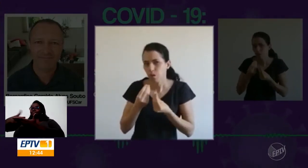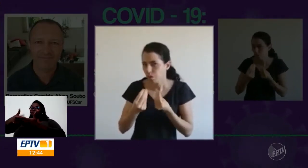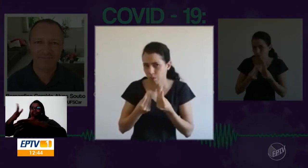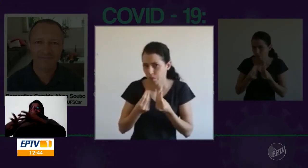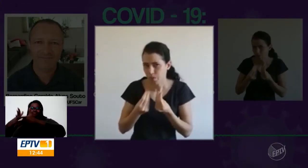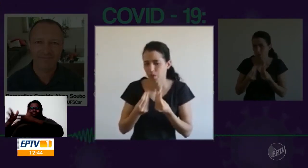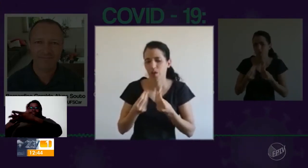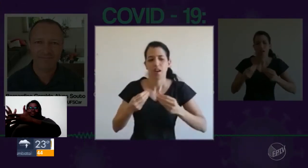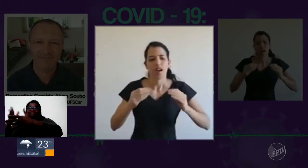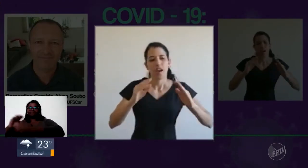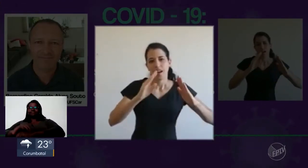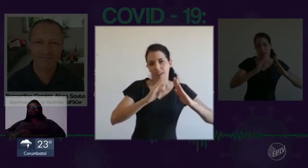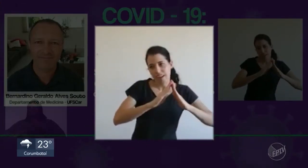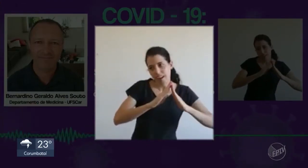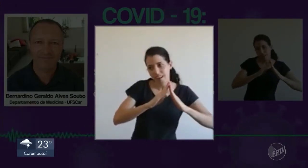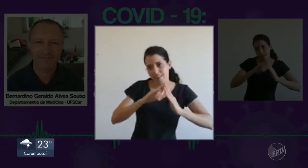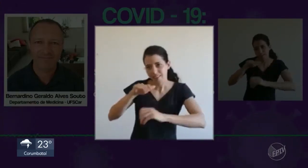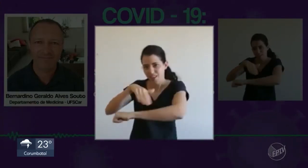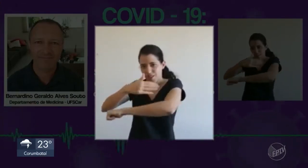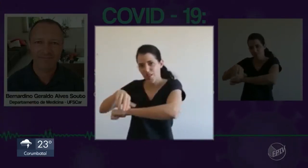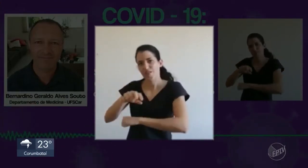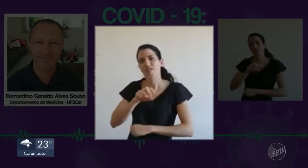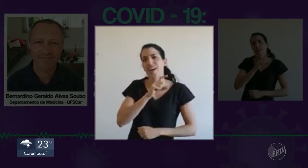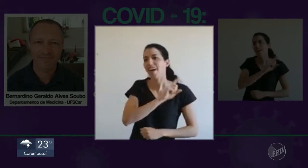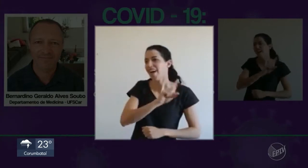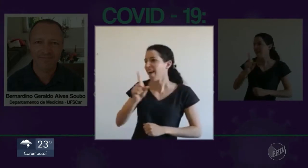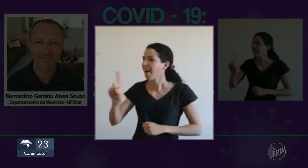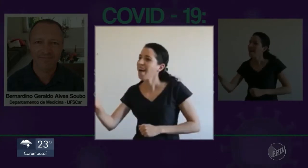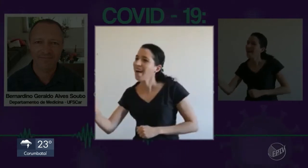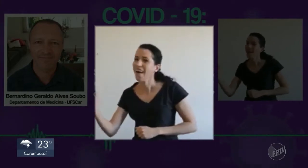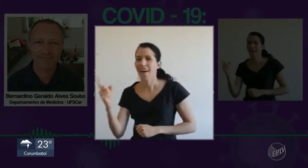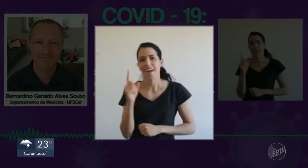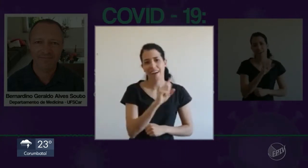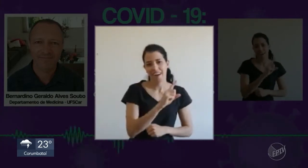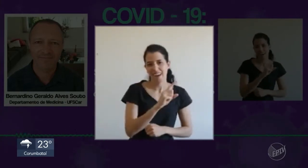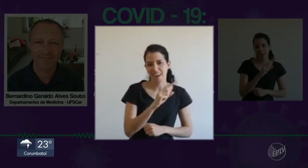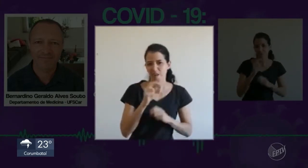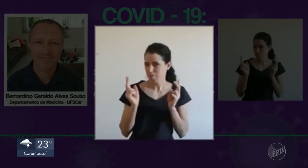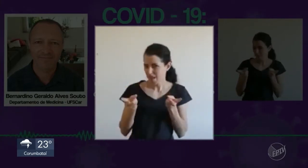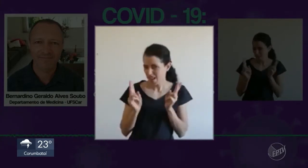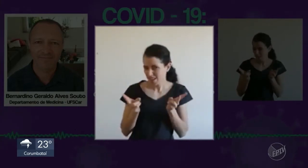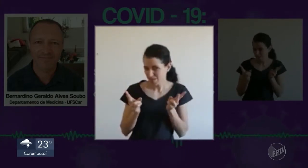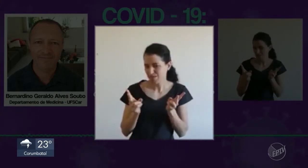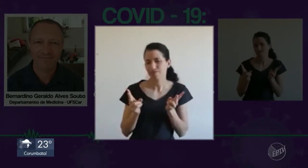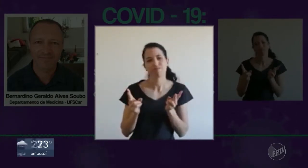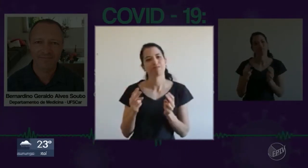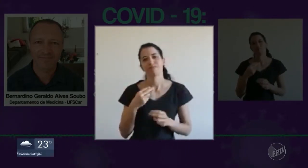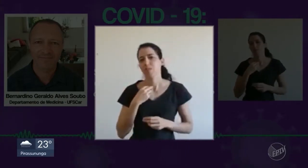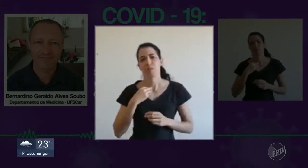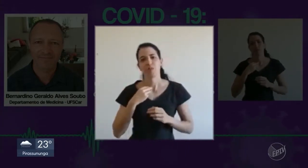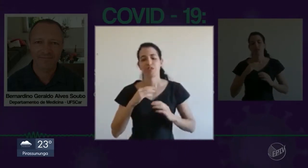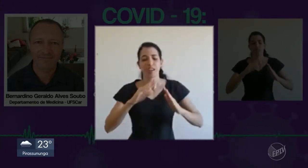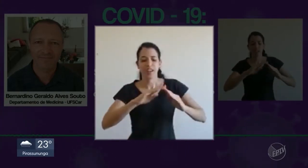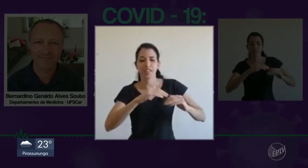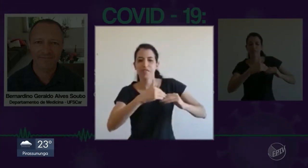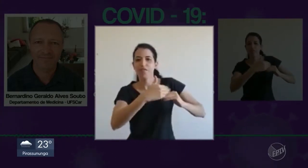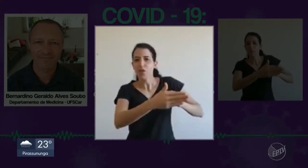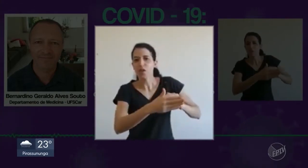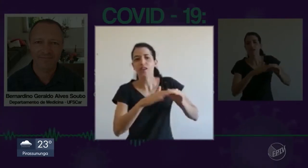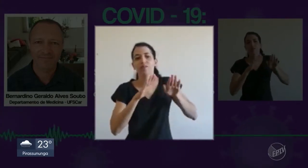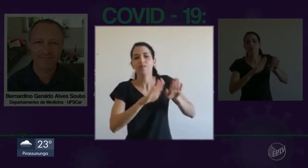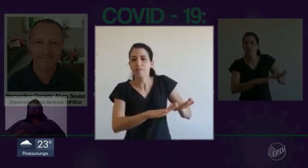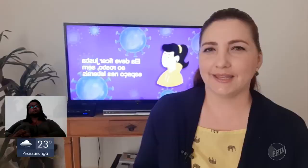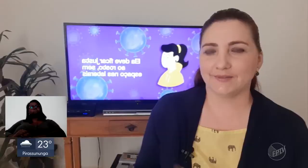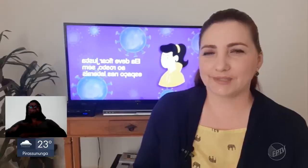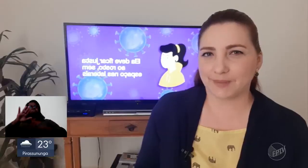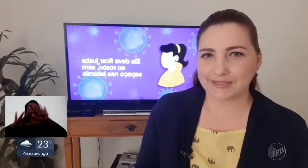em libras. O sapato, se você puder ter um sapato que fica o tempo todo do lado de fora, toda vez que você for sair, você calça aquele sapato e quando você voltar, você deixa ele na porta